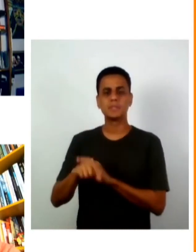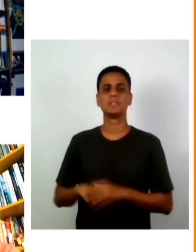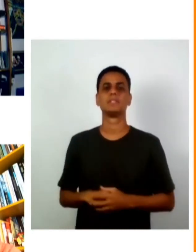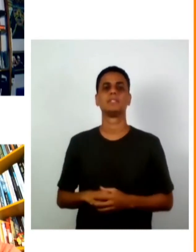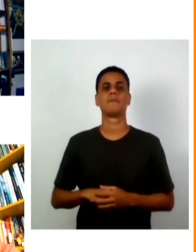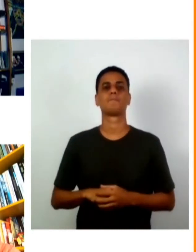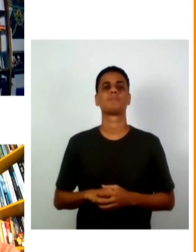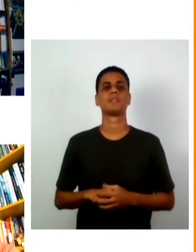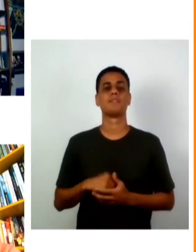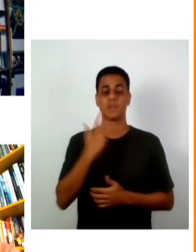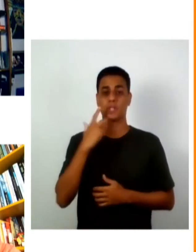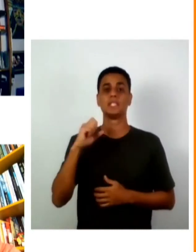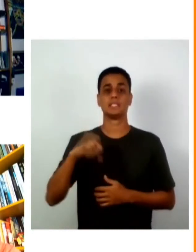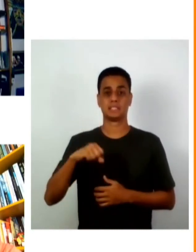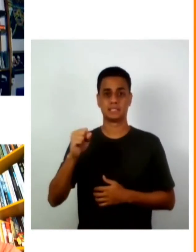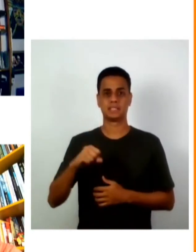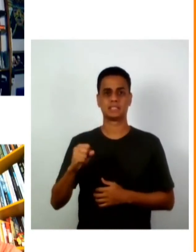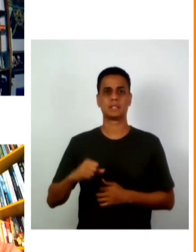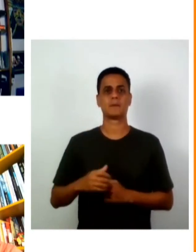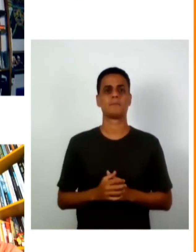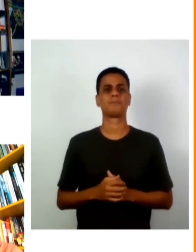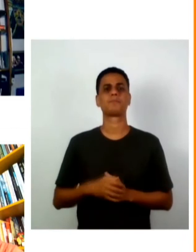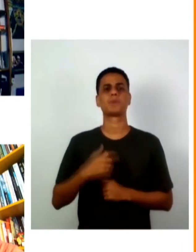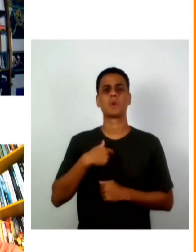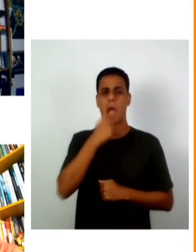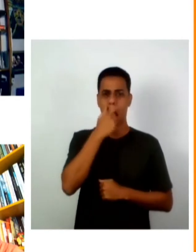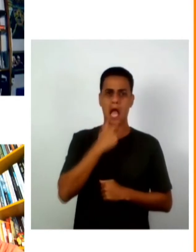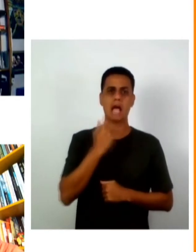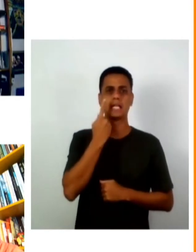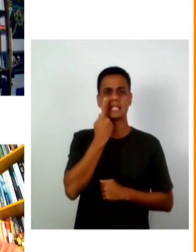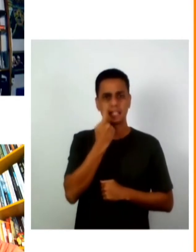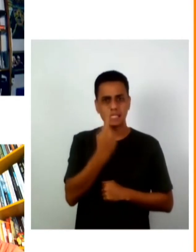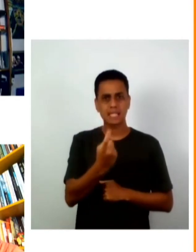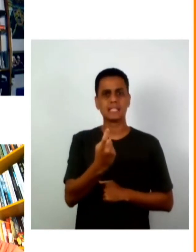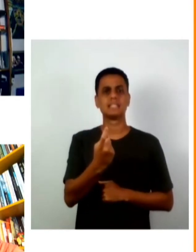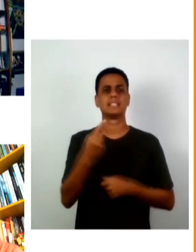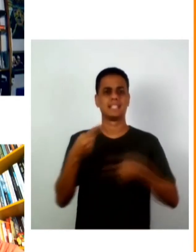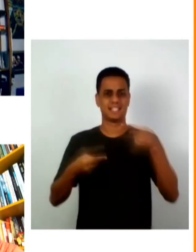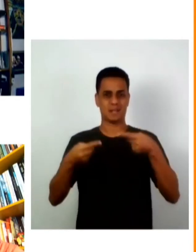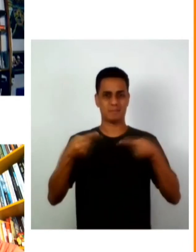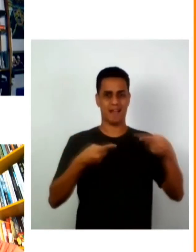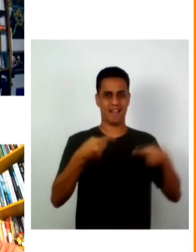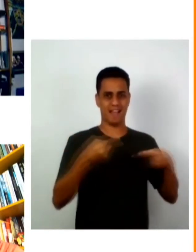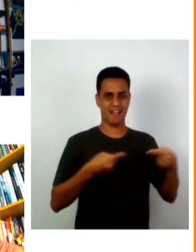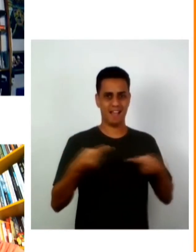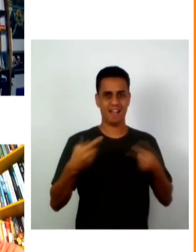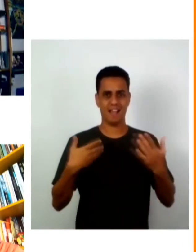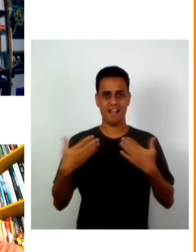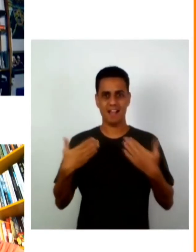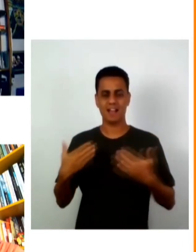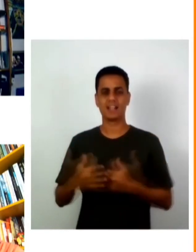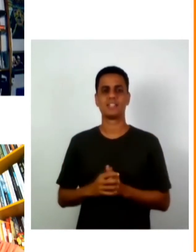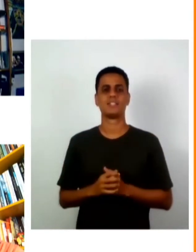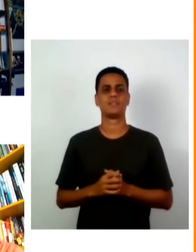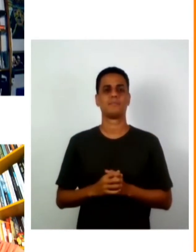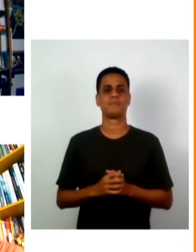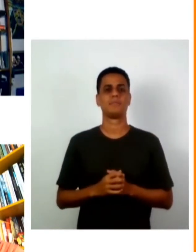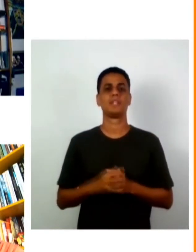eu acho que é interessante o debate e que se fale